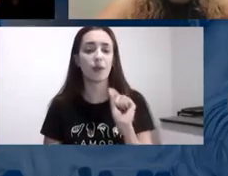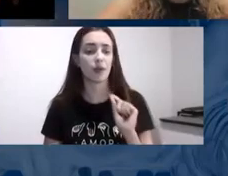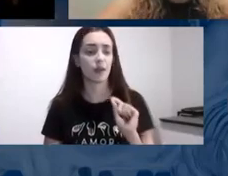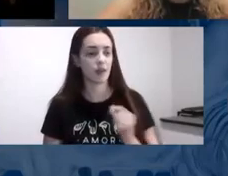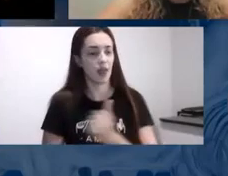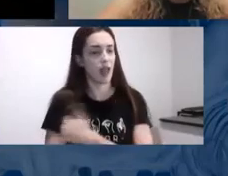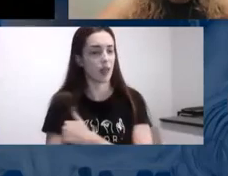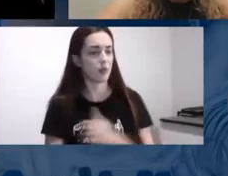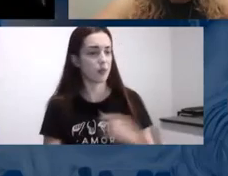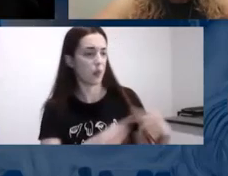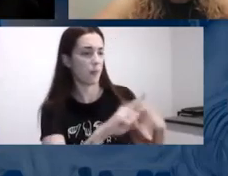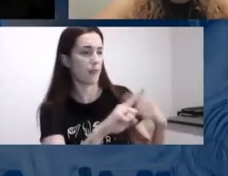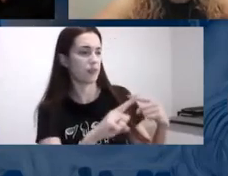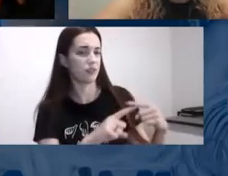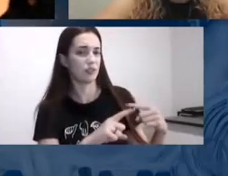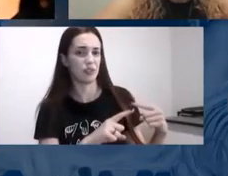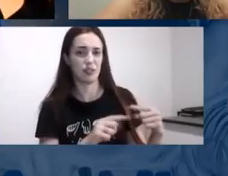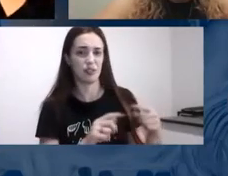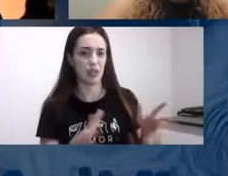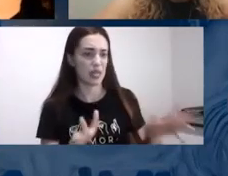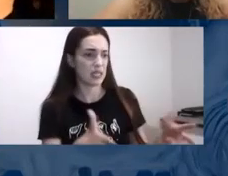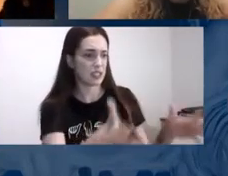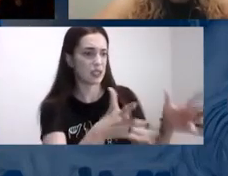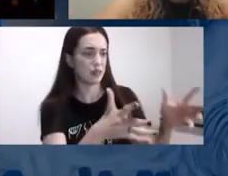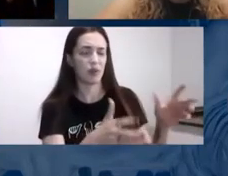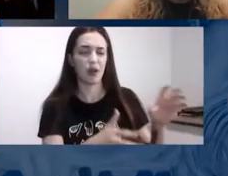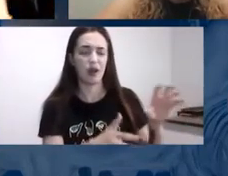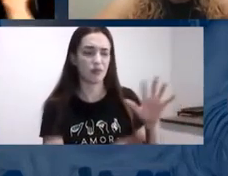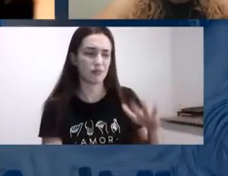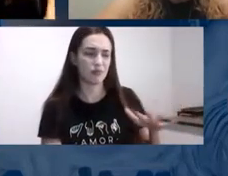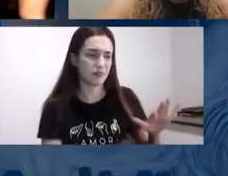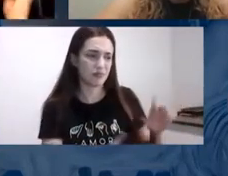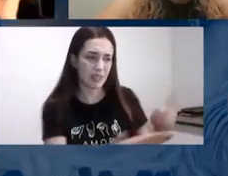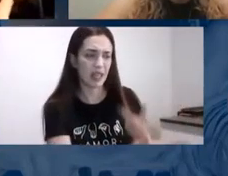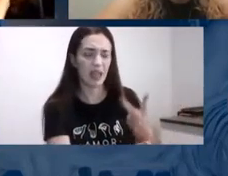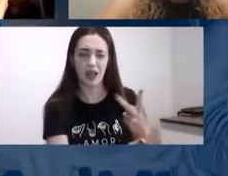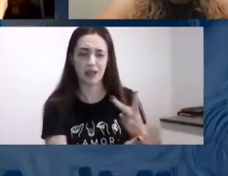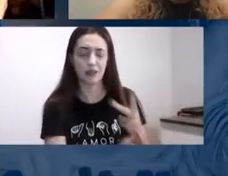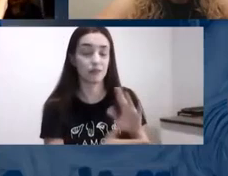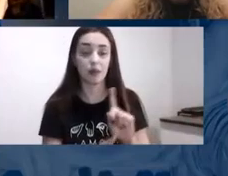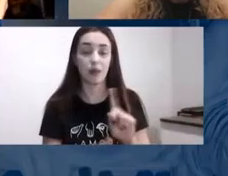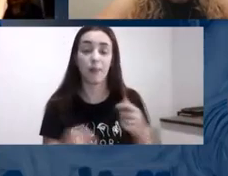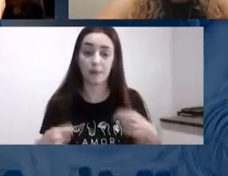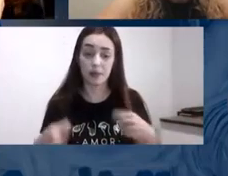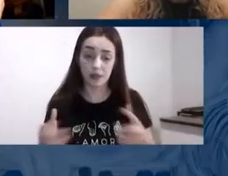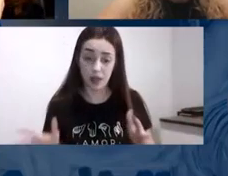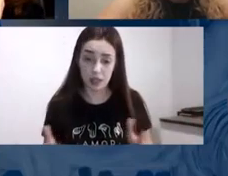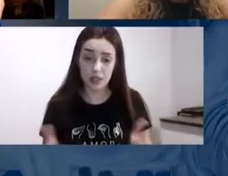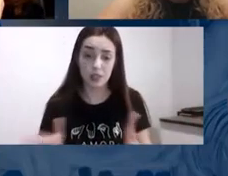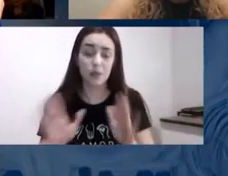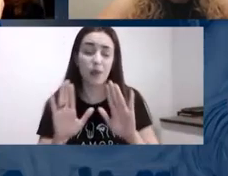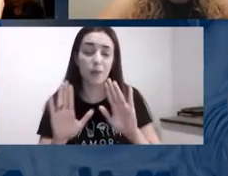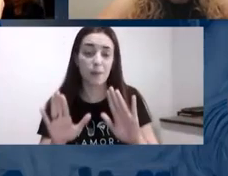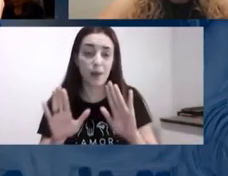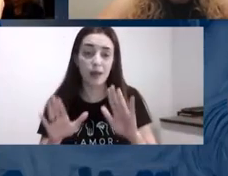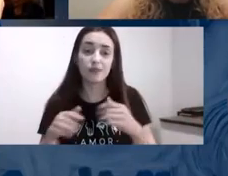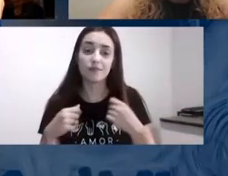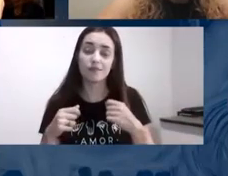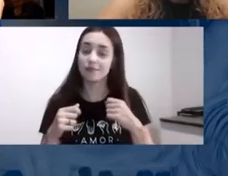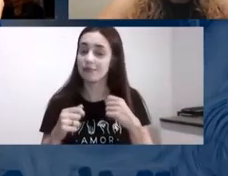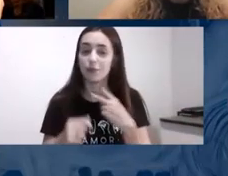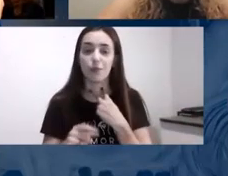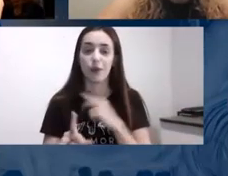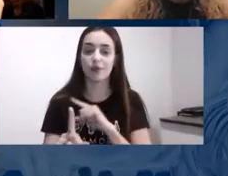hiperestimulação onde vira na verdade um entretenimento e você perde o porquê pedagógico entende e às vezes tem